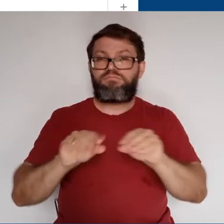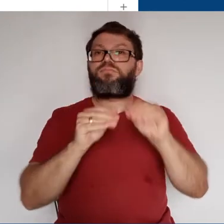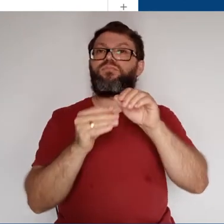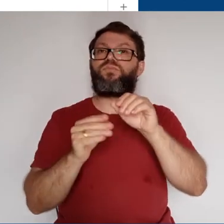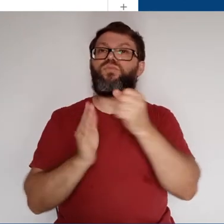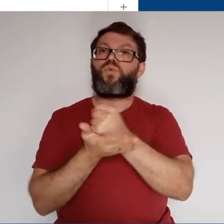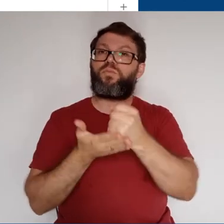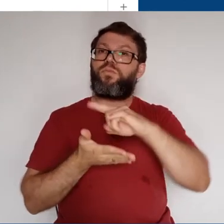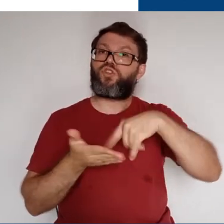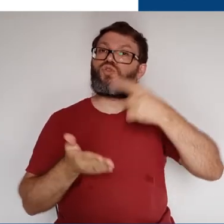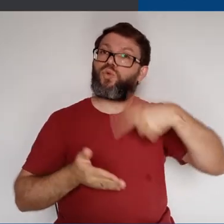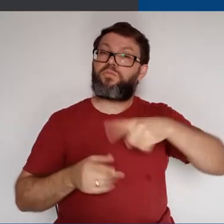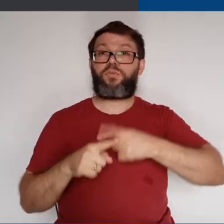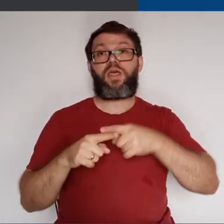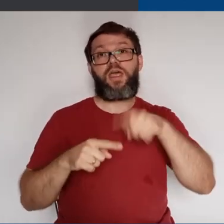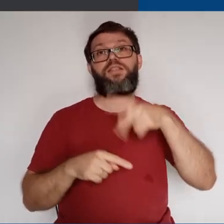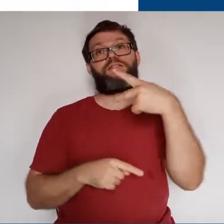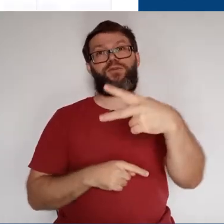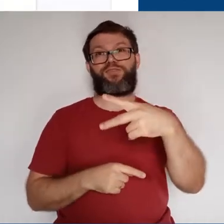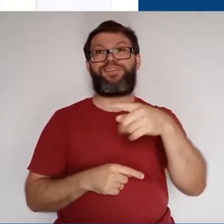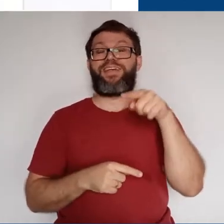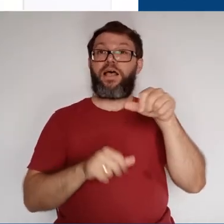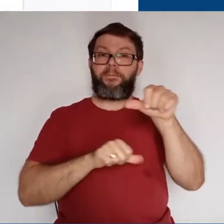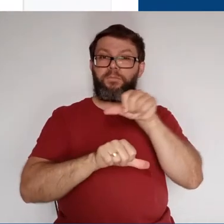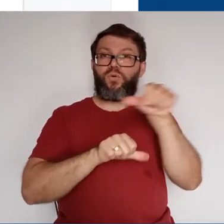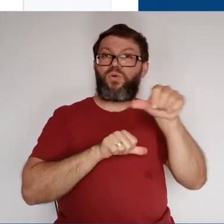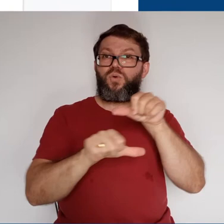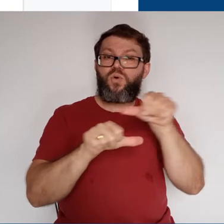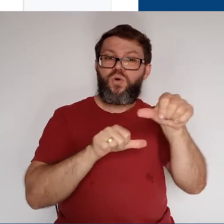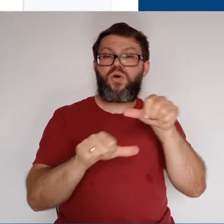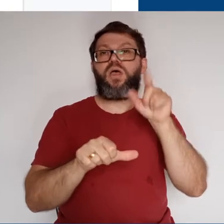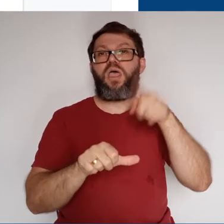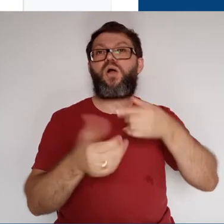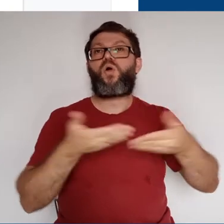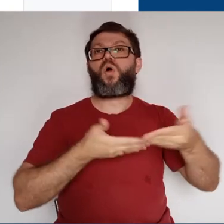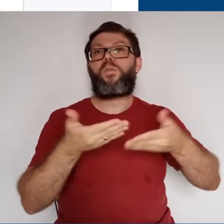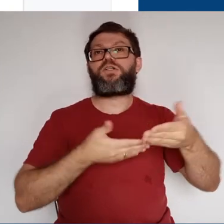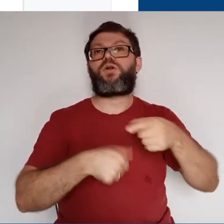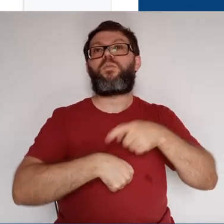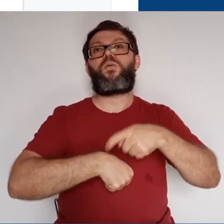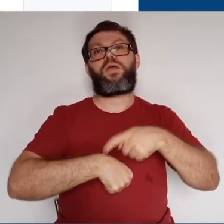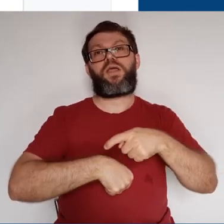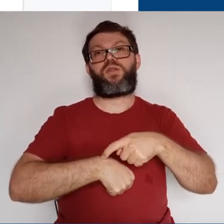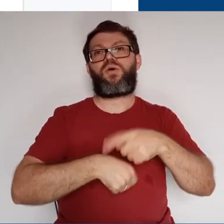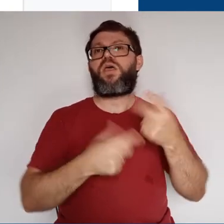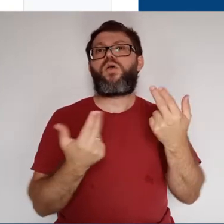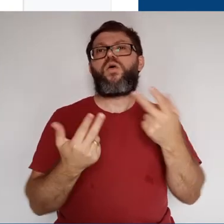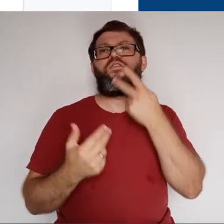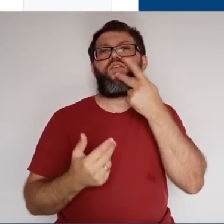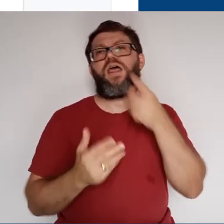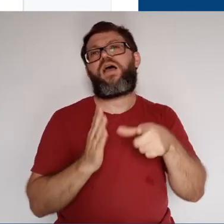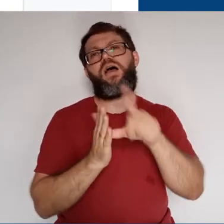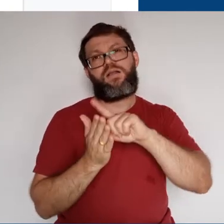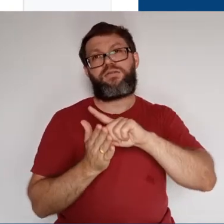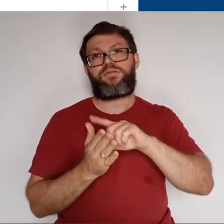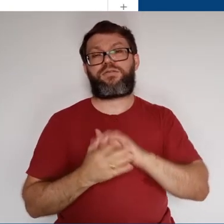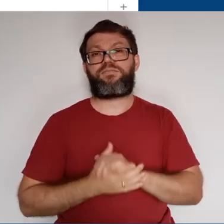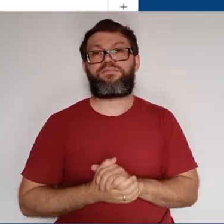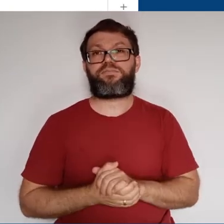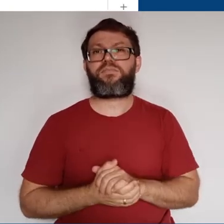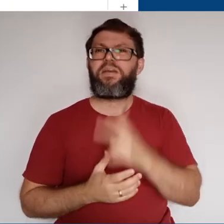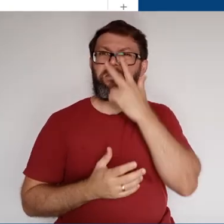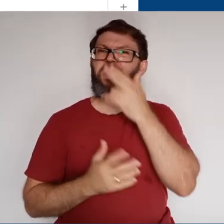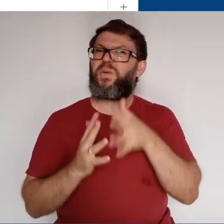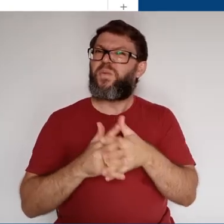pode trabalhar no documento novamente, porque ele é seu. Essas mudanças constantes configuram um compartilhamento momentâneo, como eu